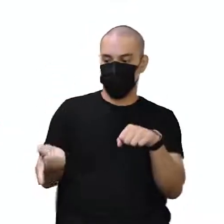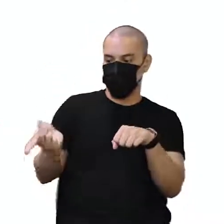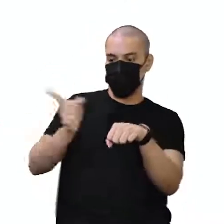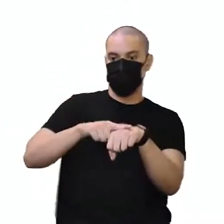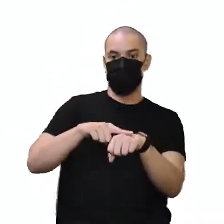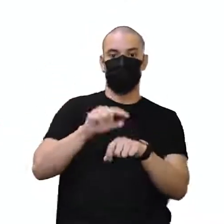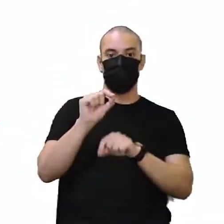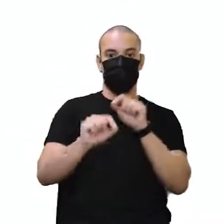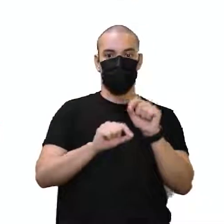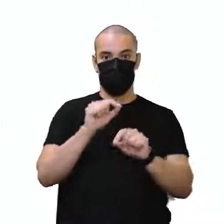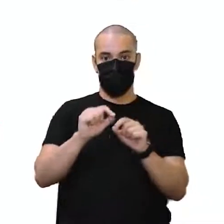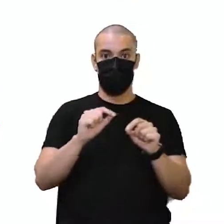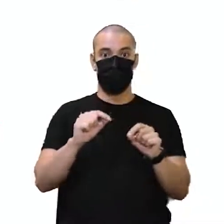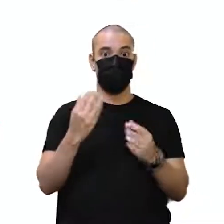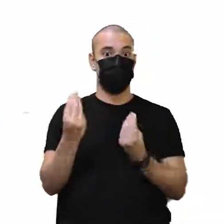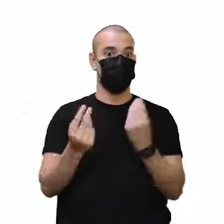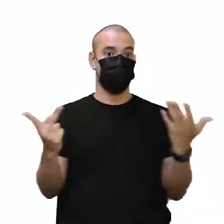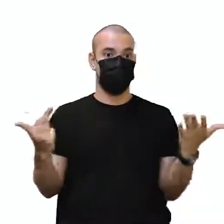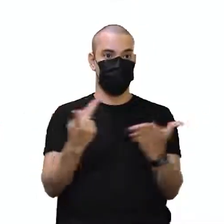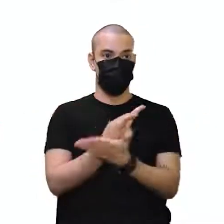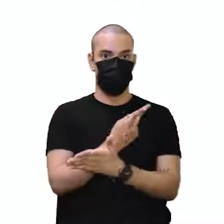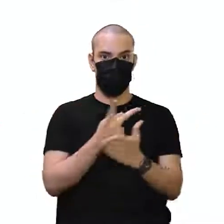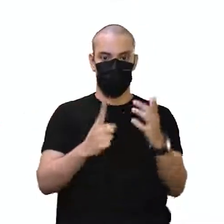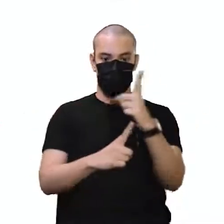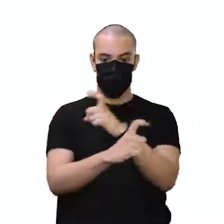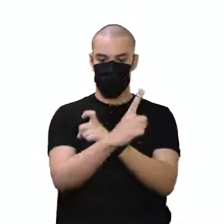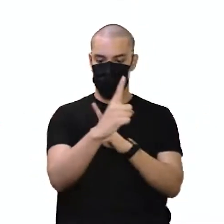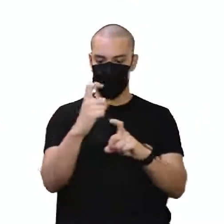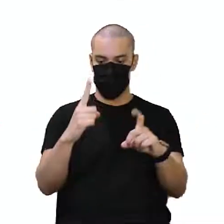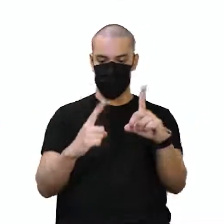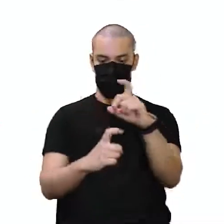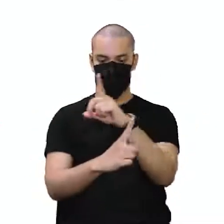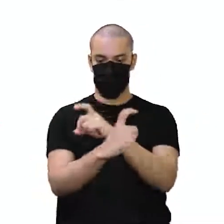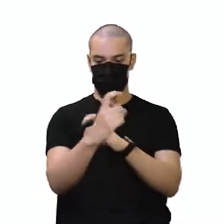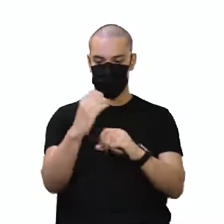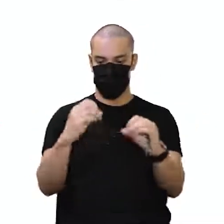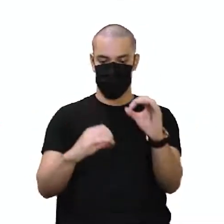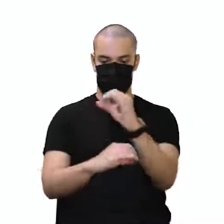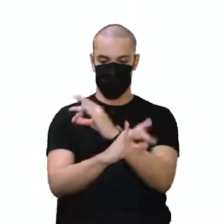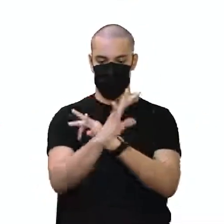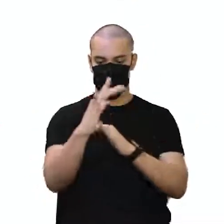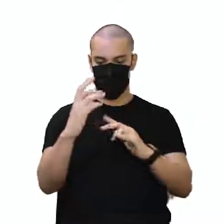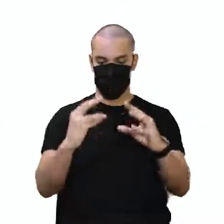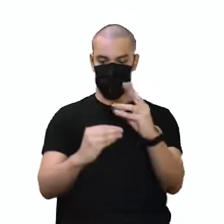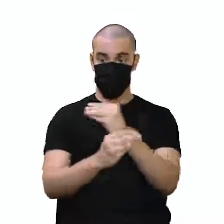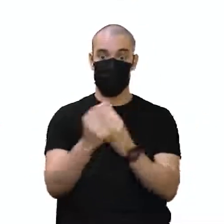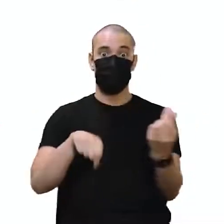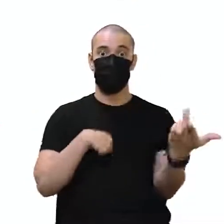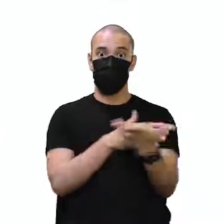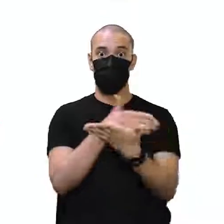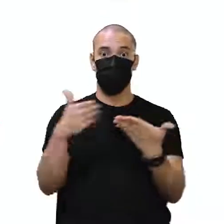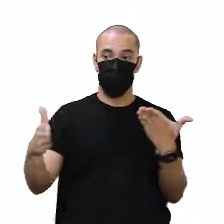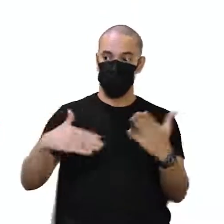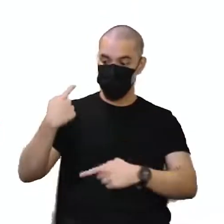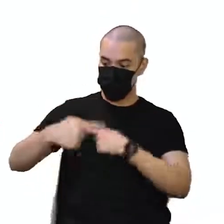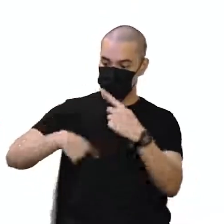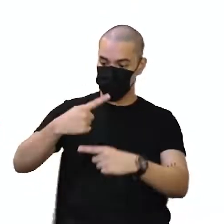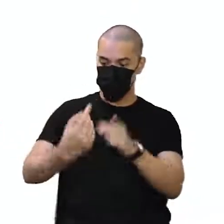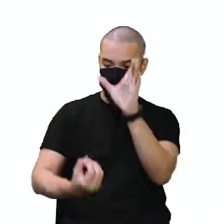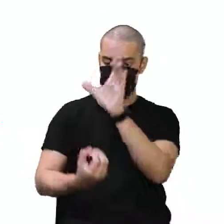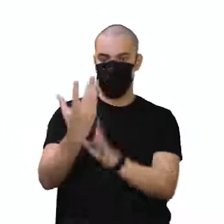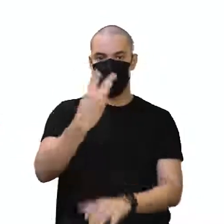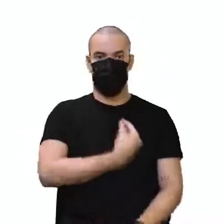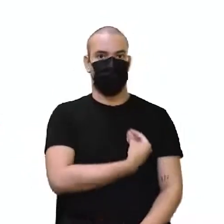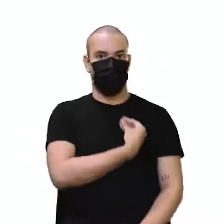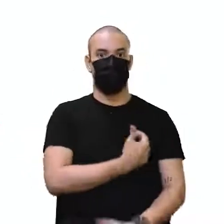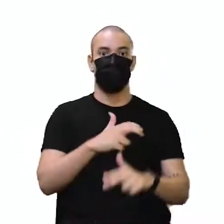fecundado por esse espermatozoide. E aí, você tem a continuidade da formação da